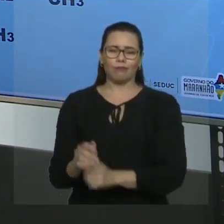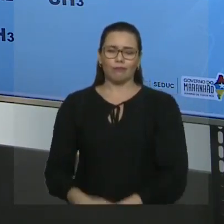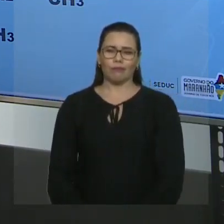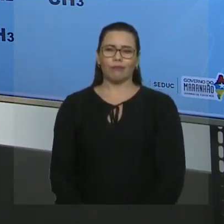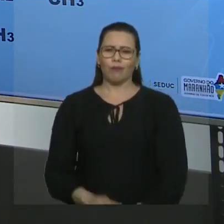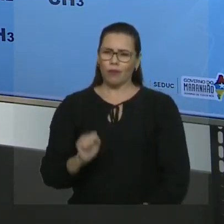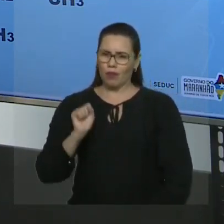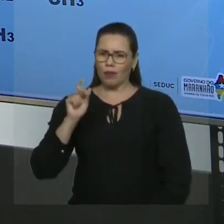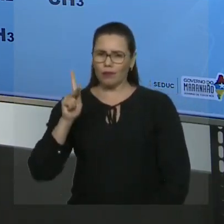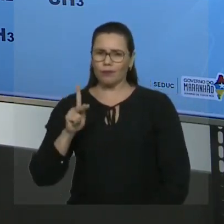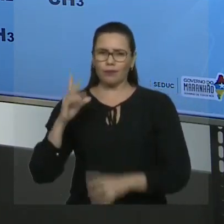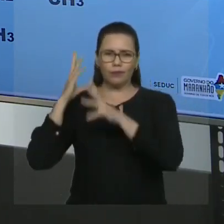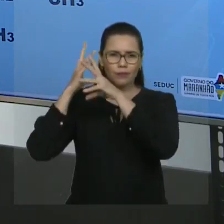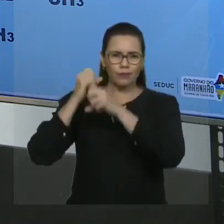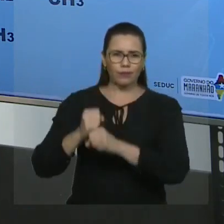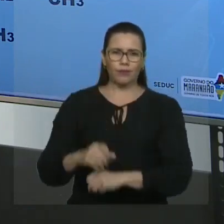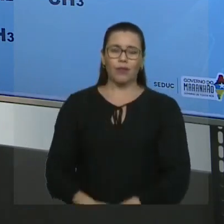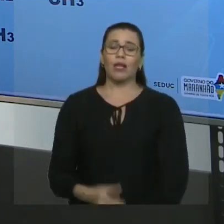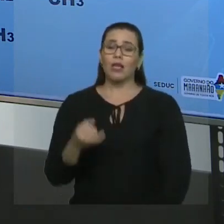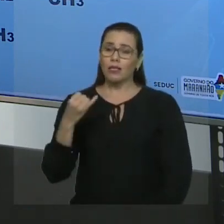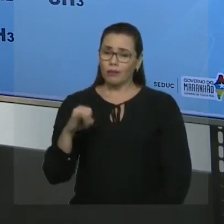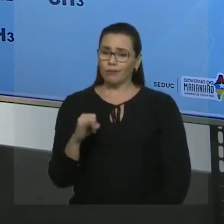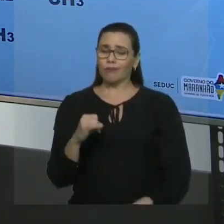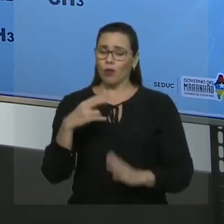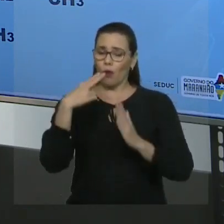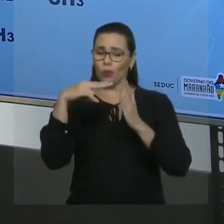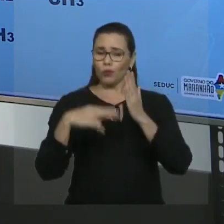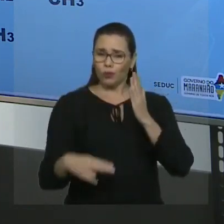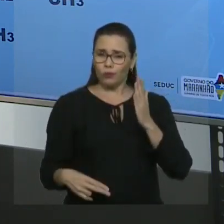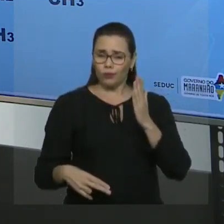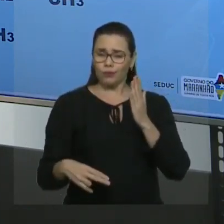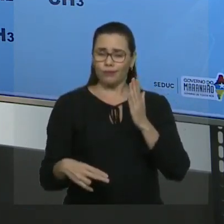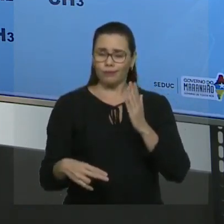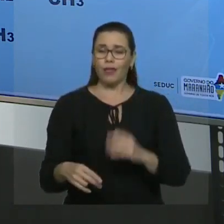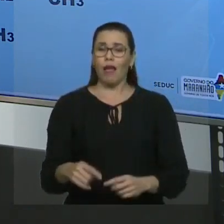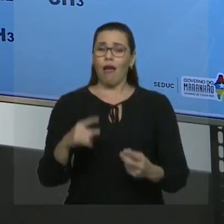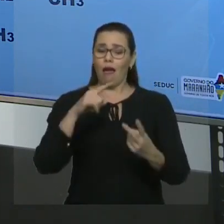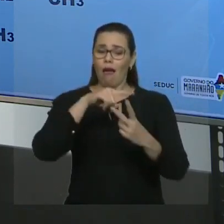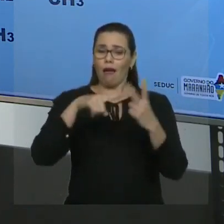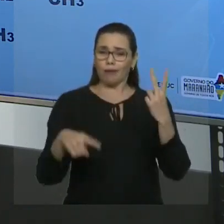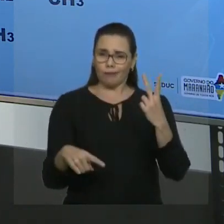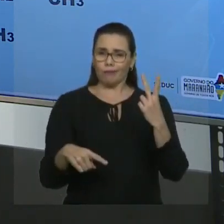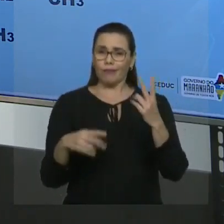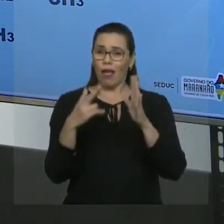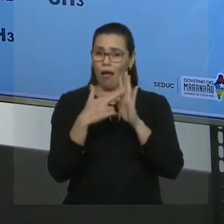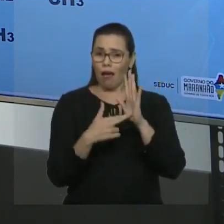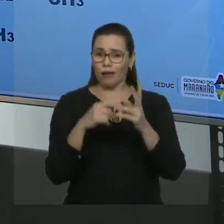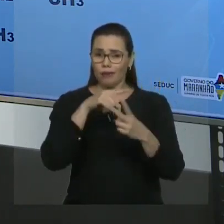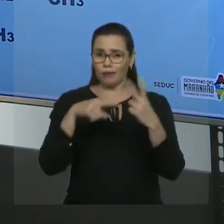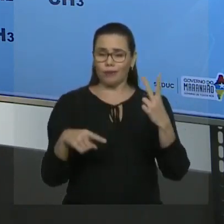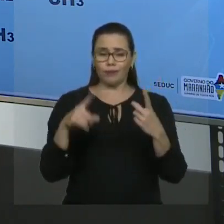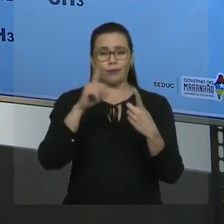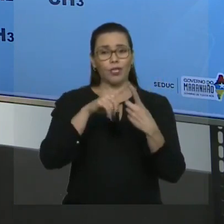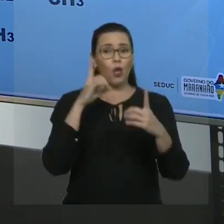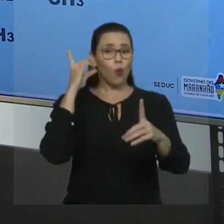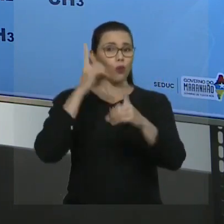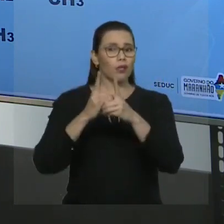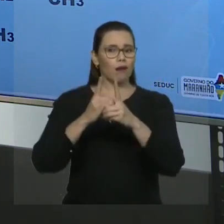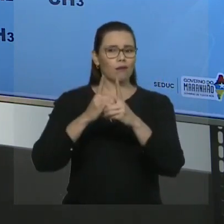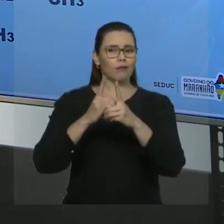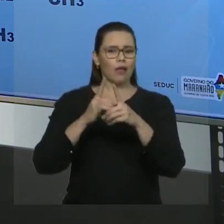Se você vai trabalhar com nomenclatura de cadeias ramificadas, duas regras antes de tudo. Primeiro, eu tenho que achar a cadeia principal.